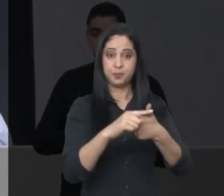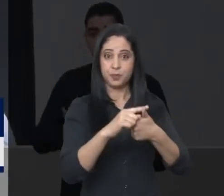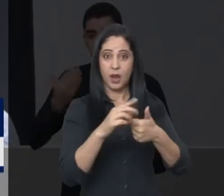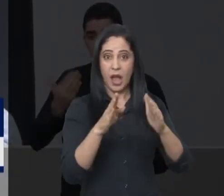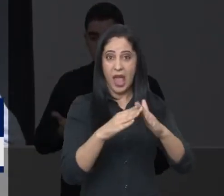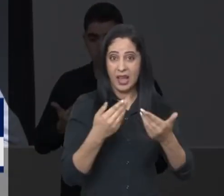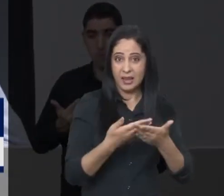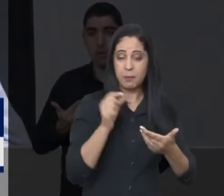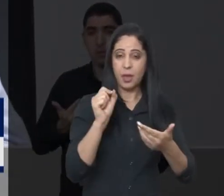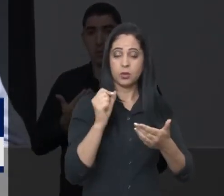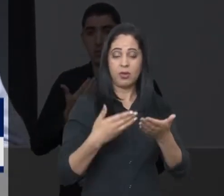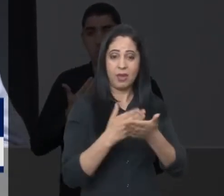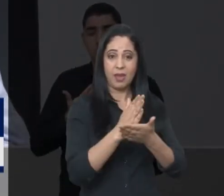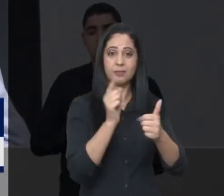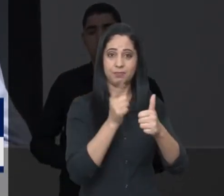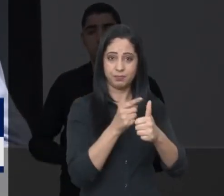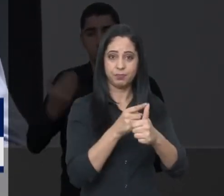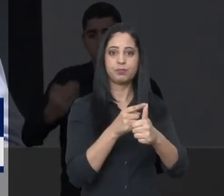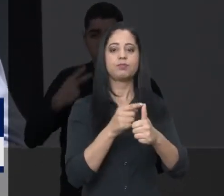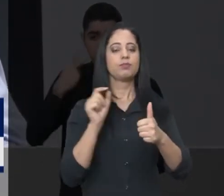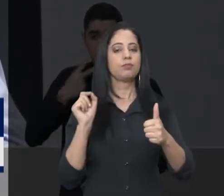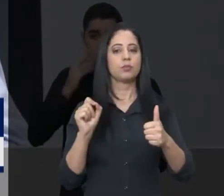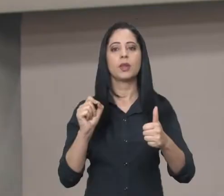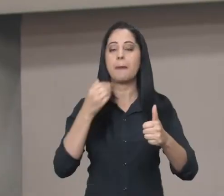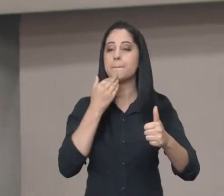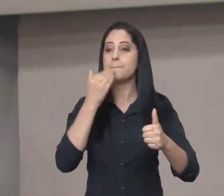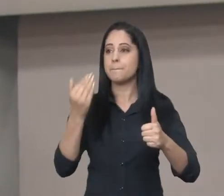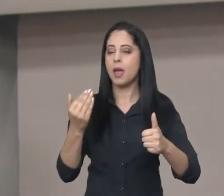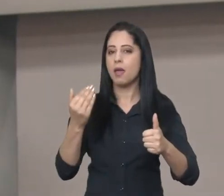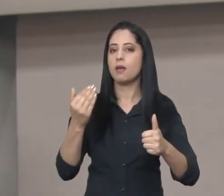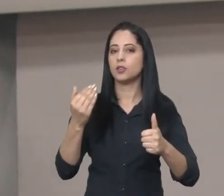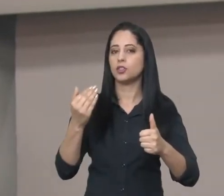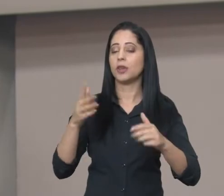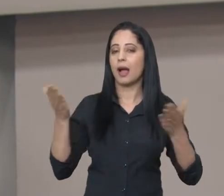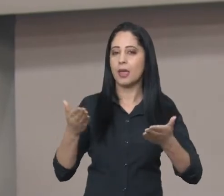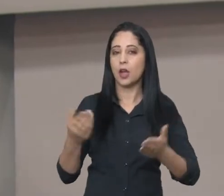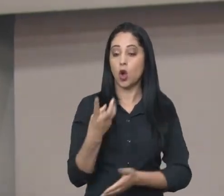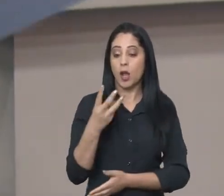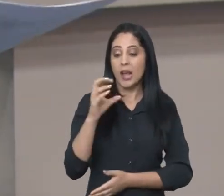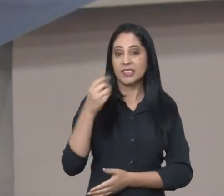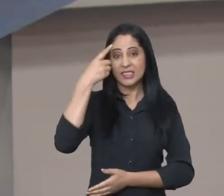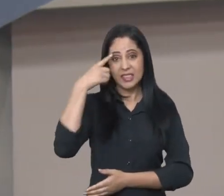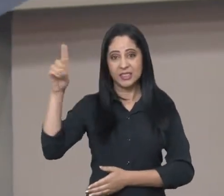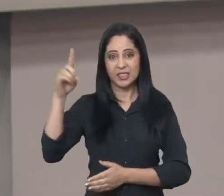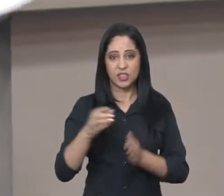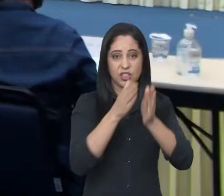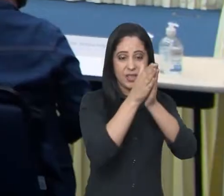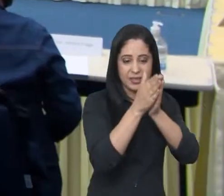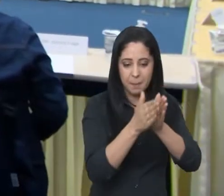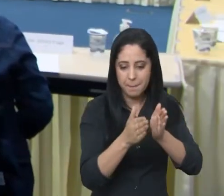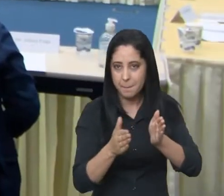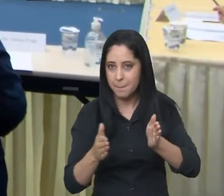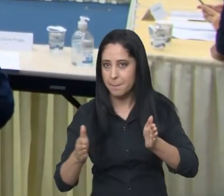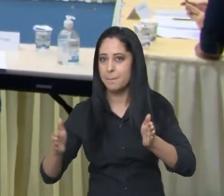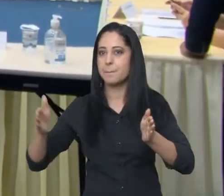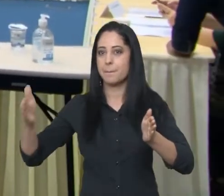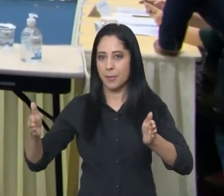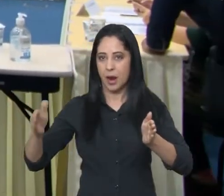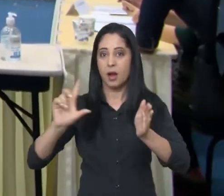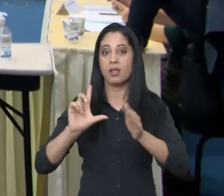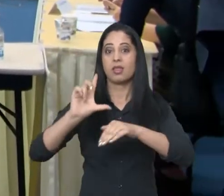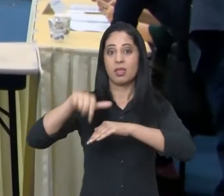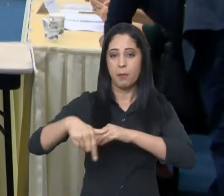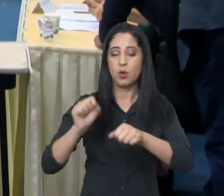requerimentos aprovados, incluído em plenário, solicita a prorrogação por 30 dias do prazo de